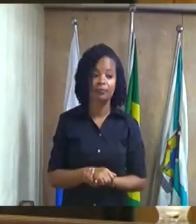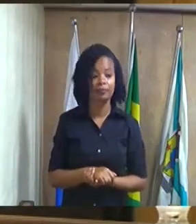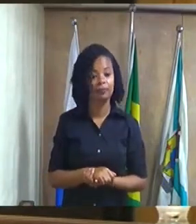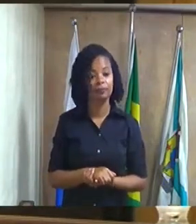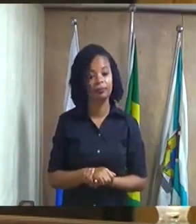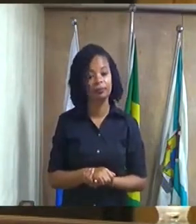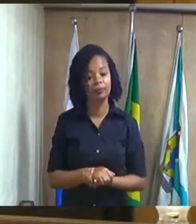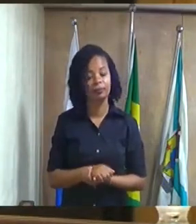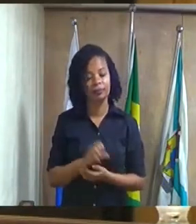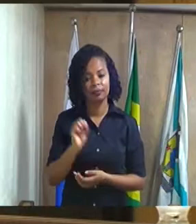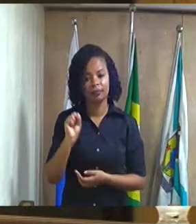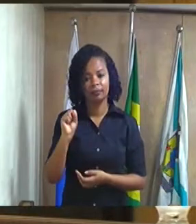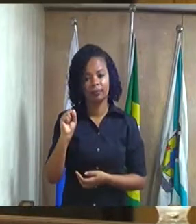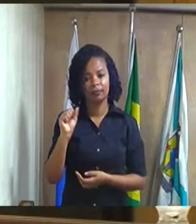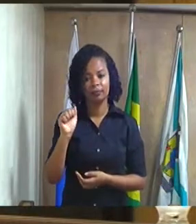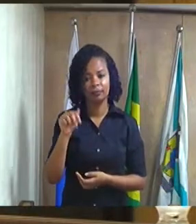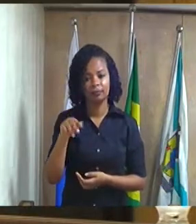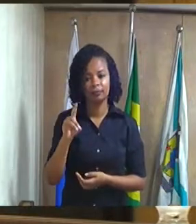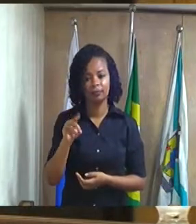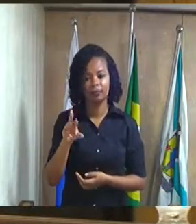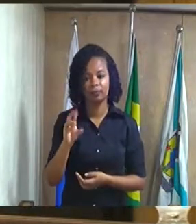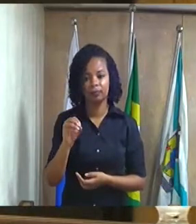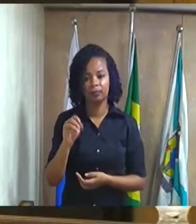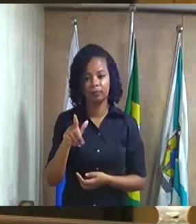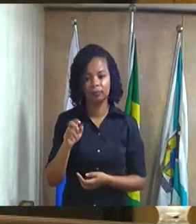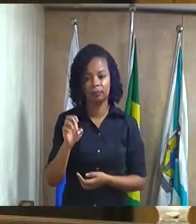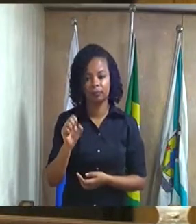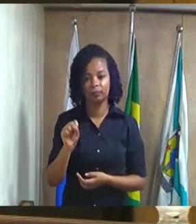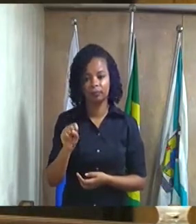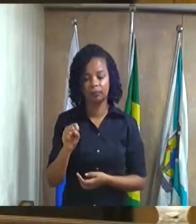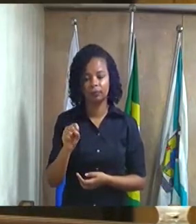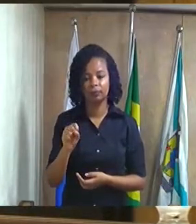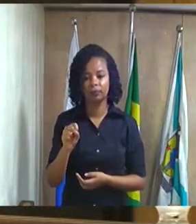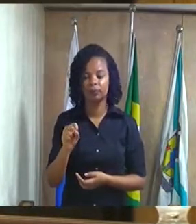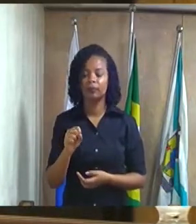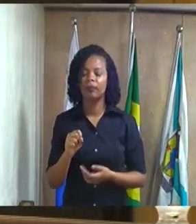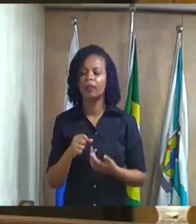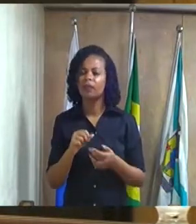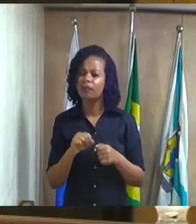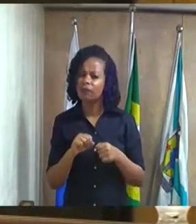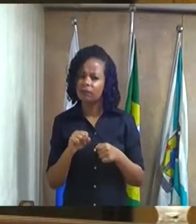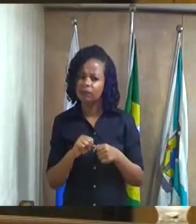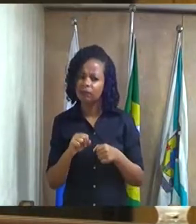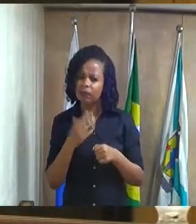Sandro Lélis presidente dessa casa fez um requerimento